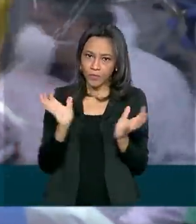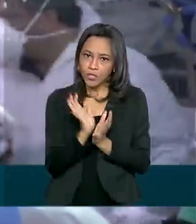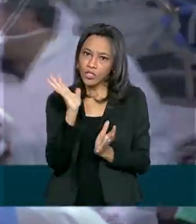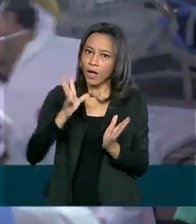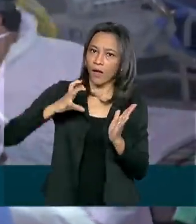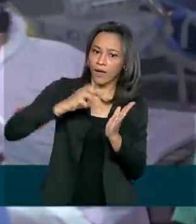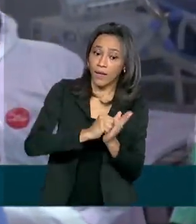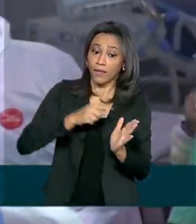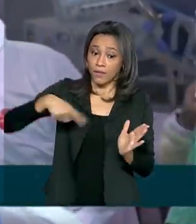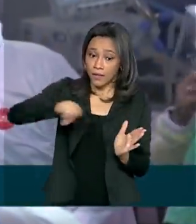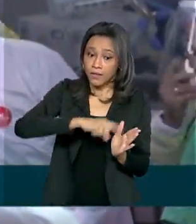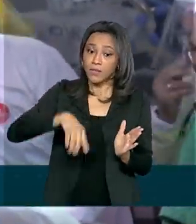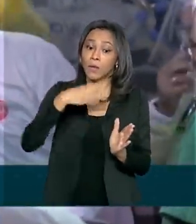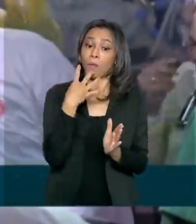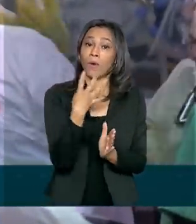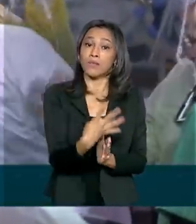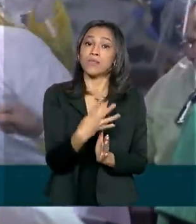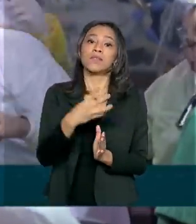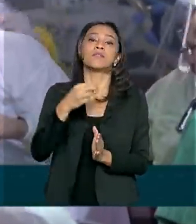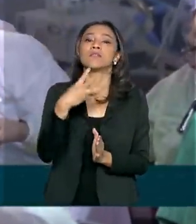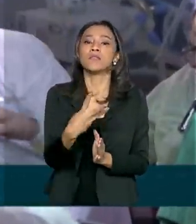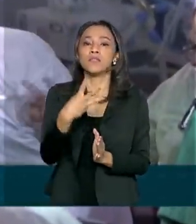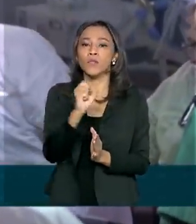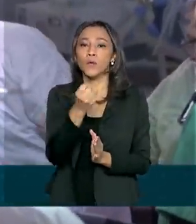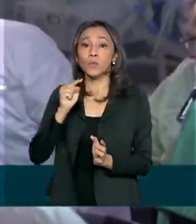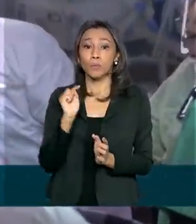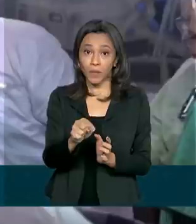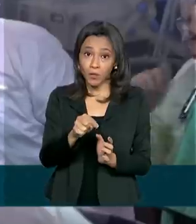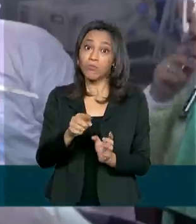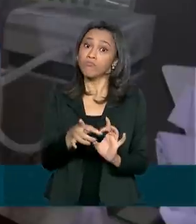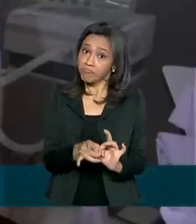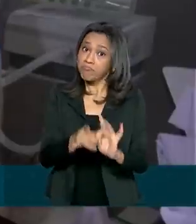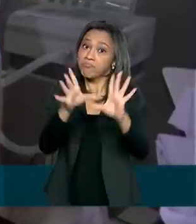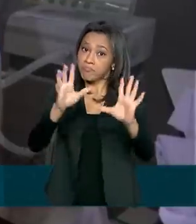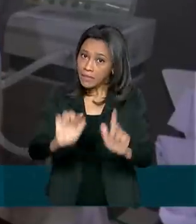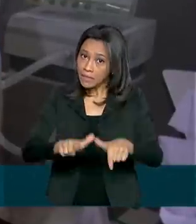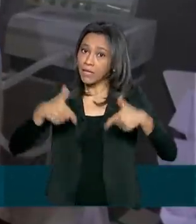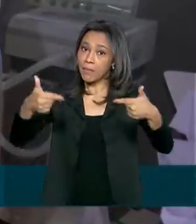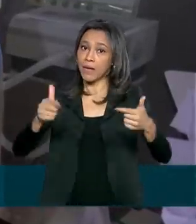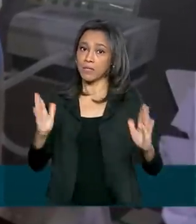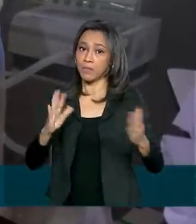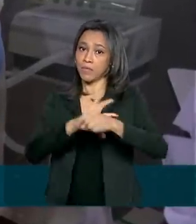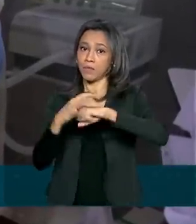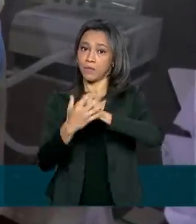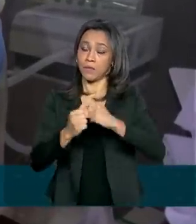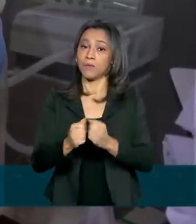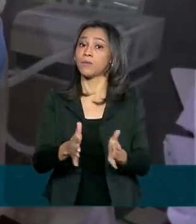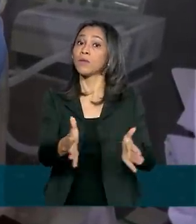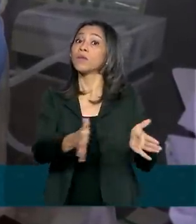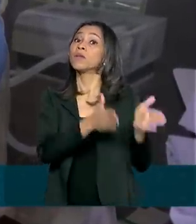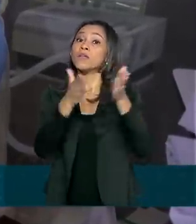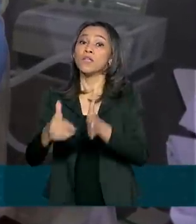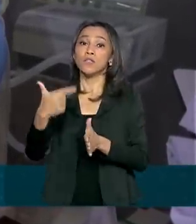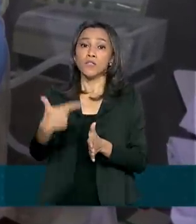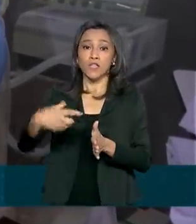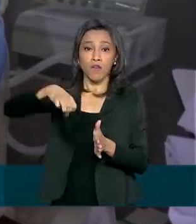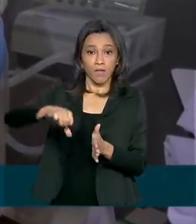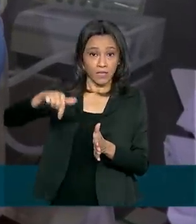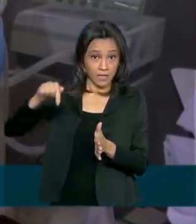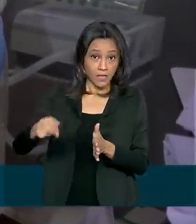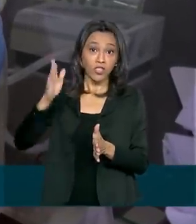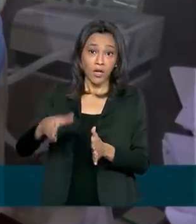438 mil estão dispostos a atuar na pandemia do coronavírus. E 297 já concluíram o curso de